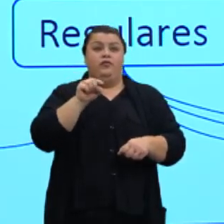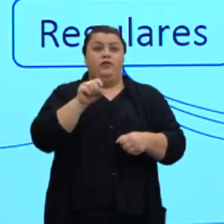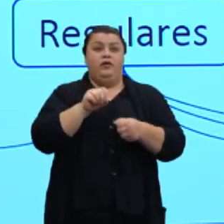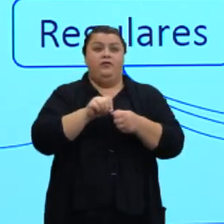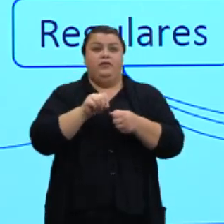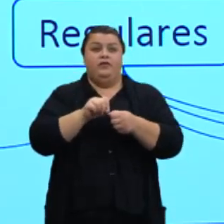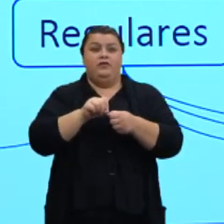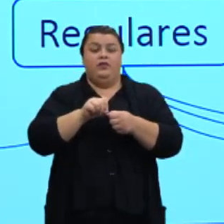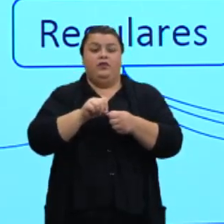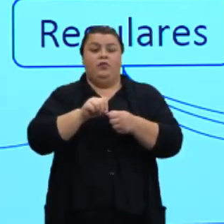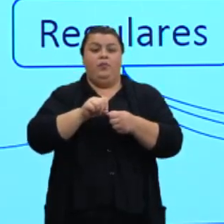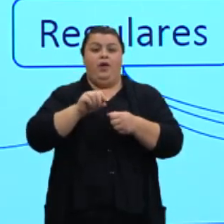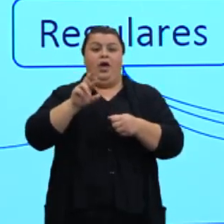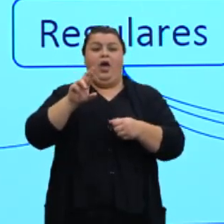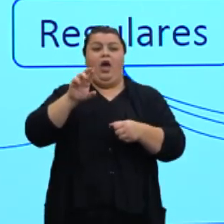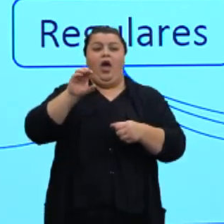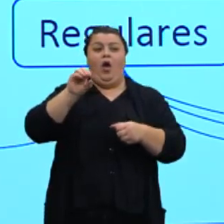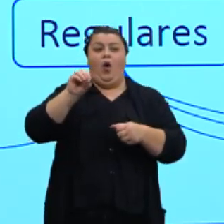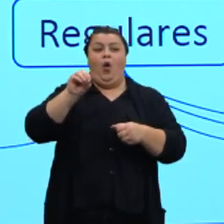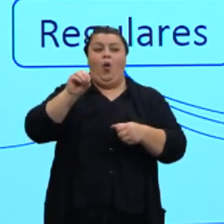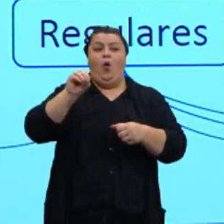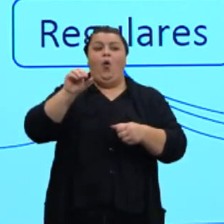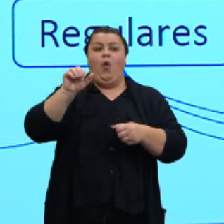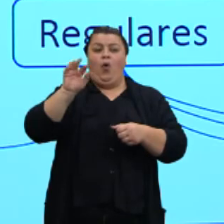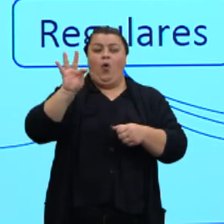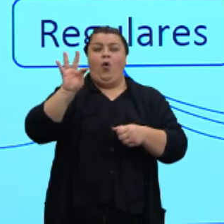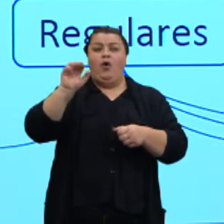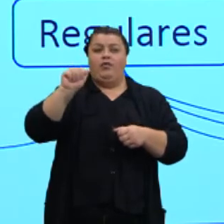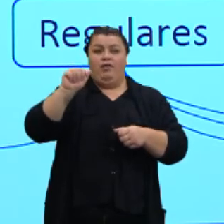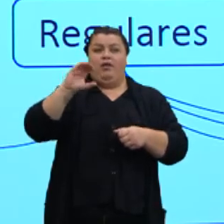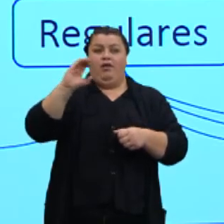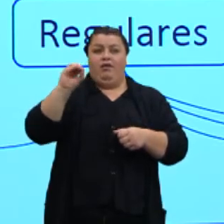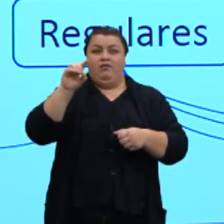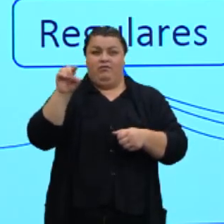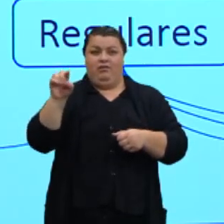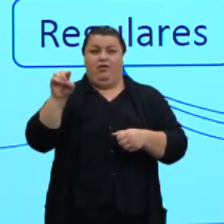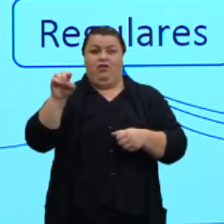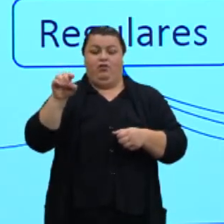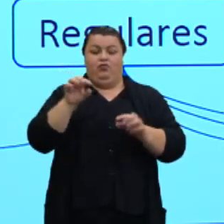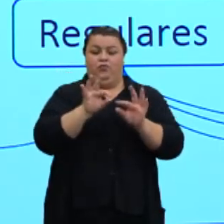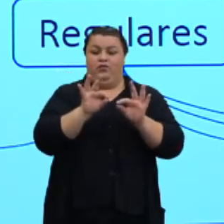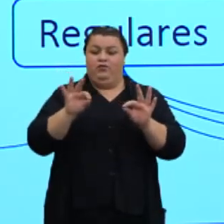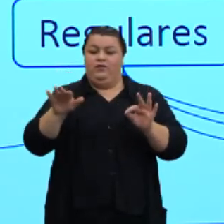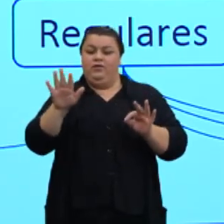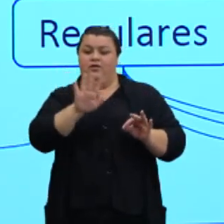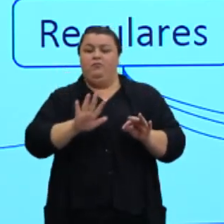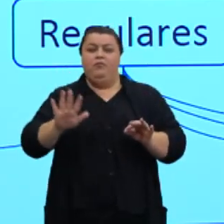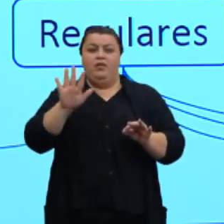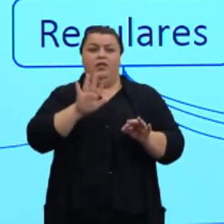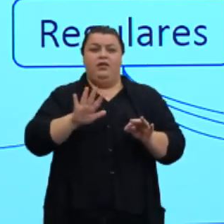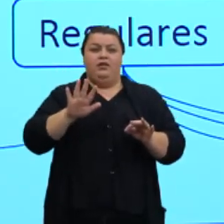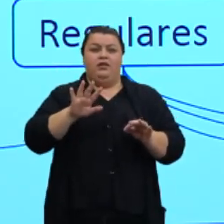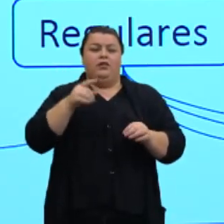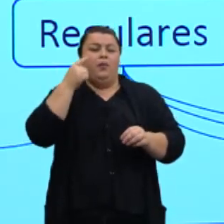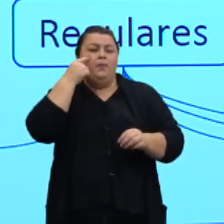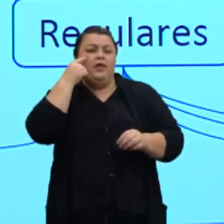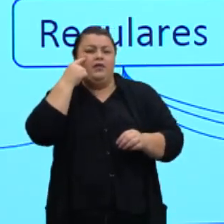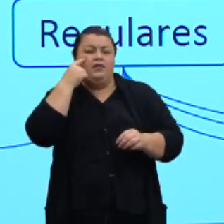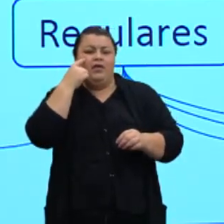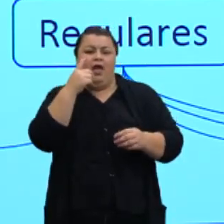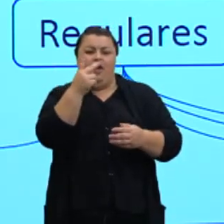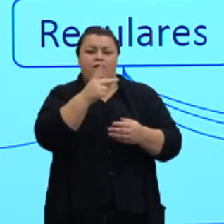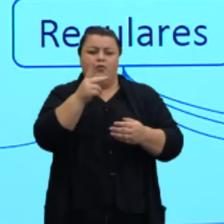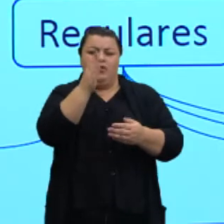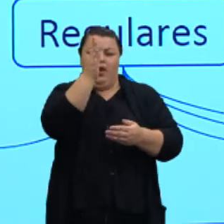rotação da superfície plana em torno do eixo. Ou seja, imagine a figura aberta para